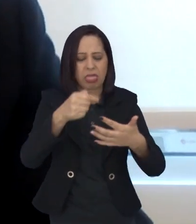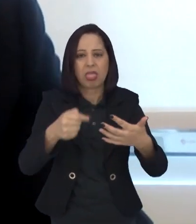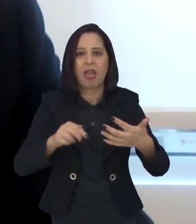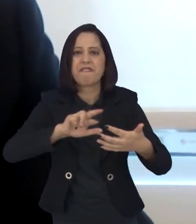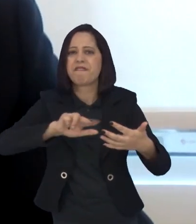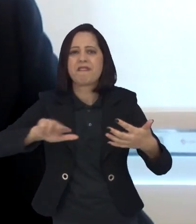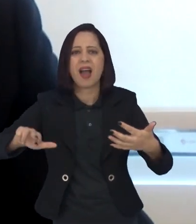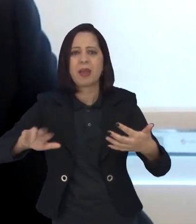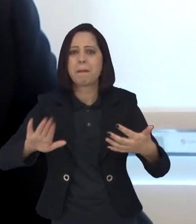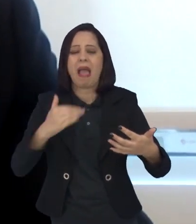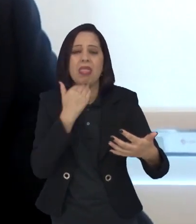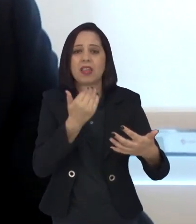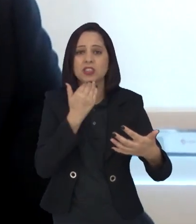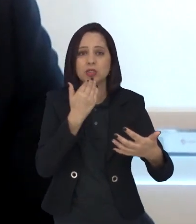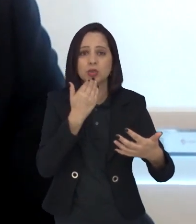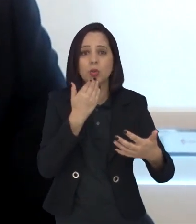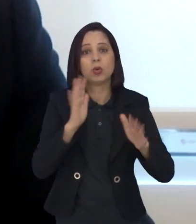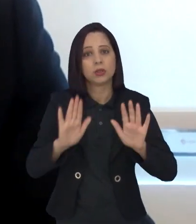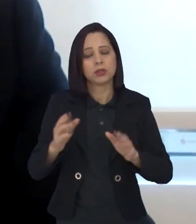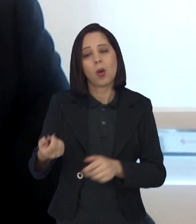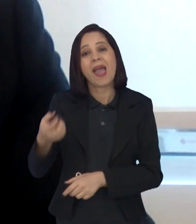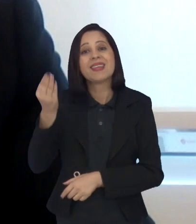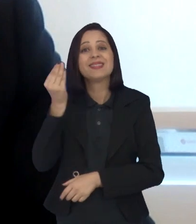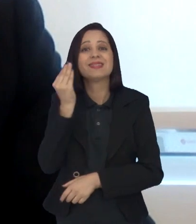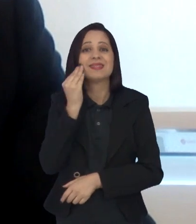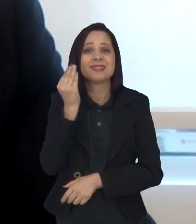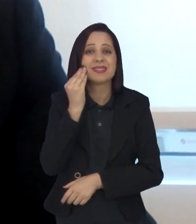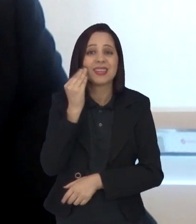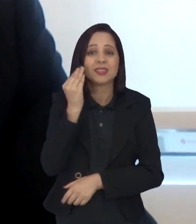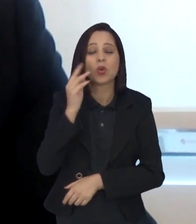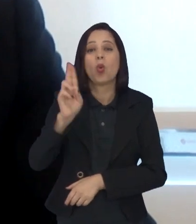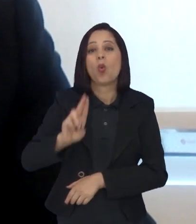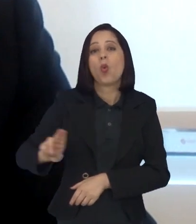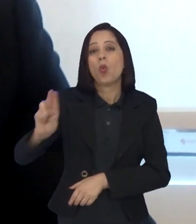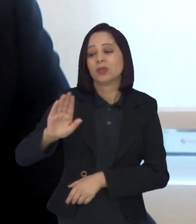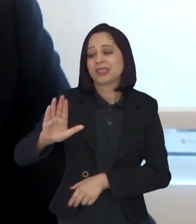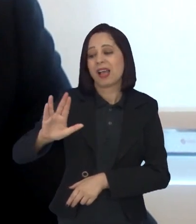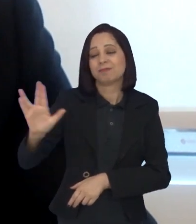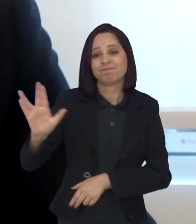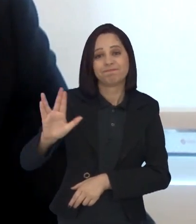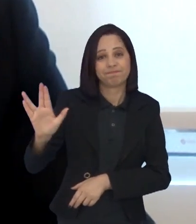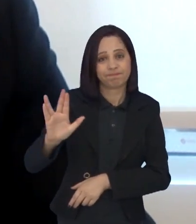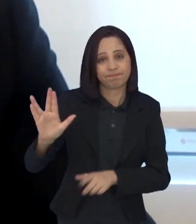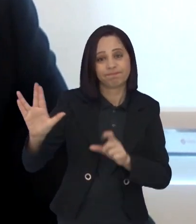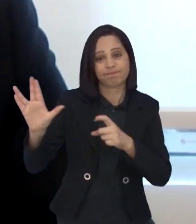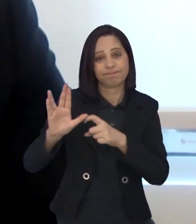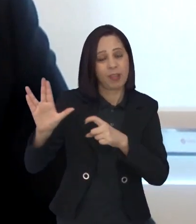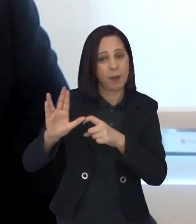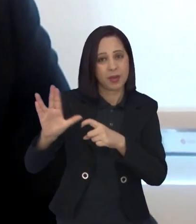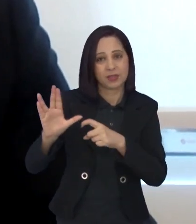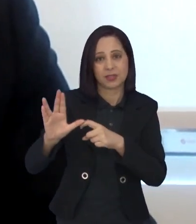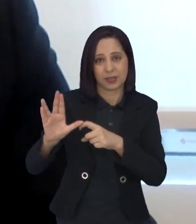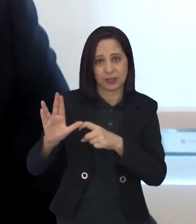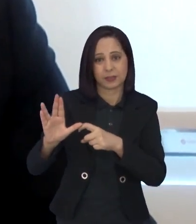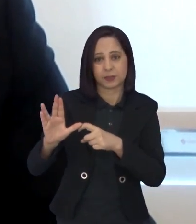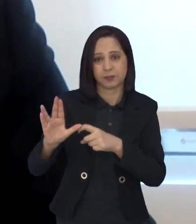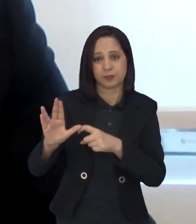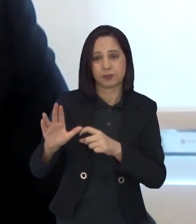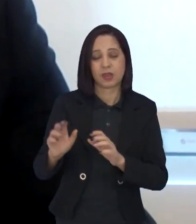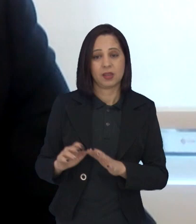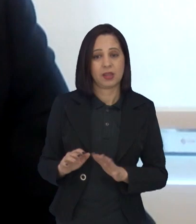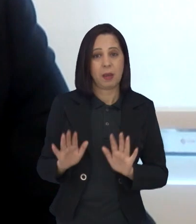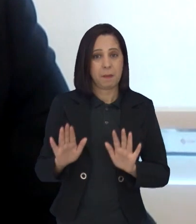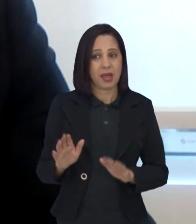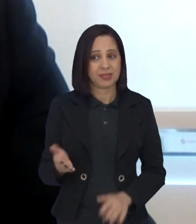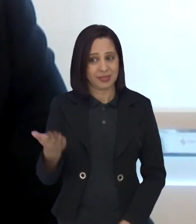reportagem. Houve uma tentativa de uso de diversos medicamentos que não funcionaram. No caso dela,